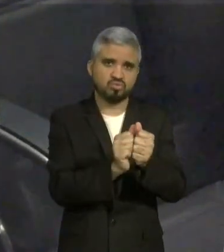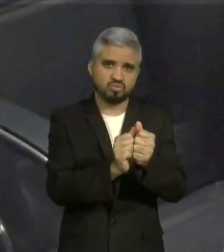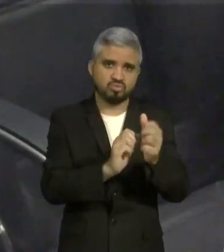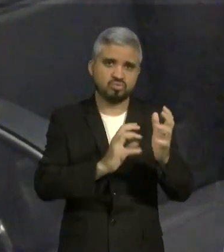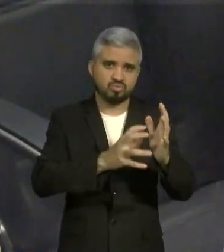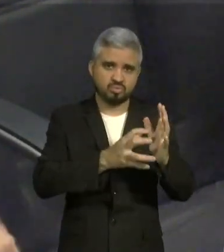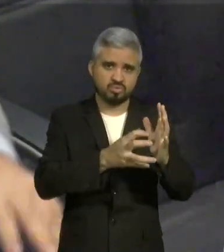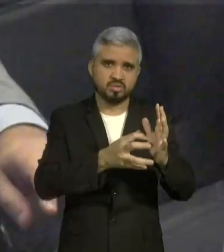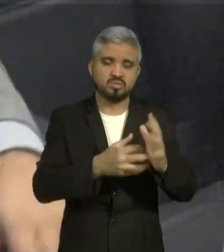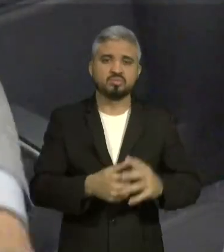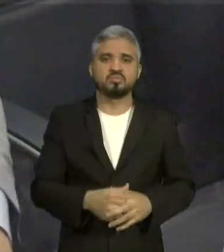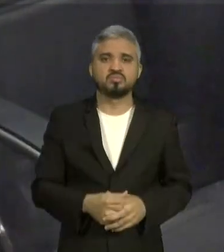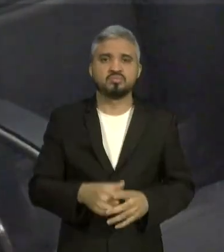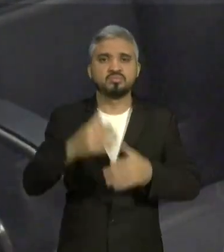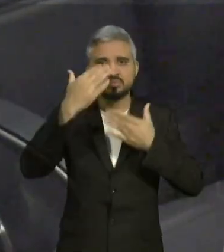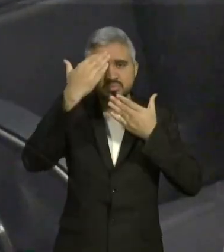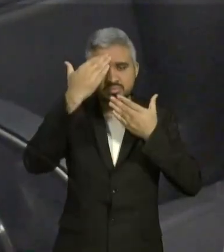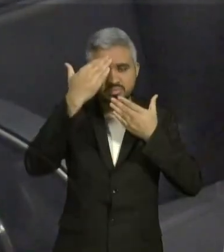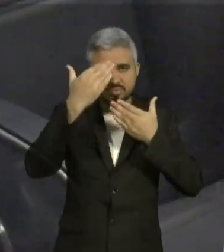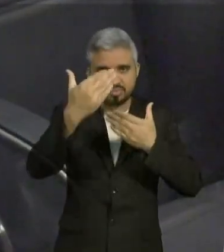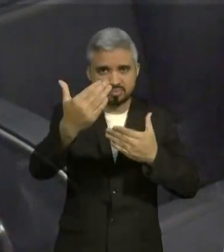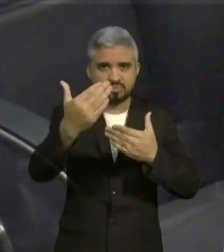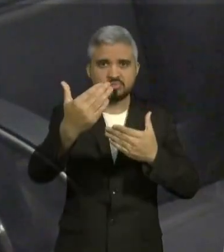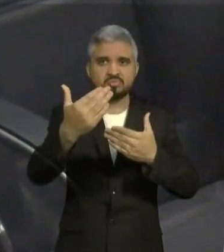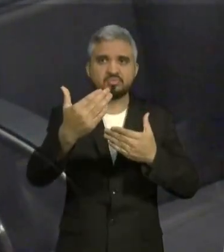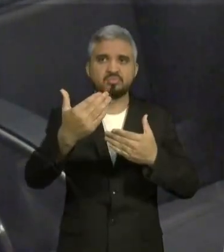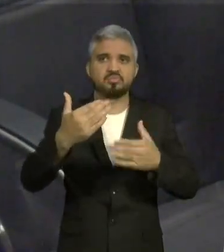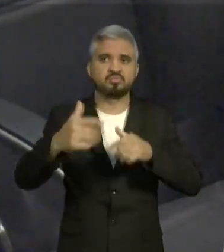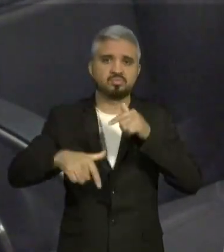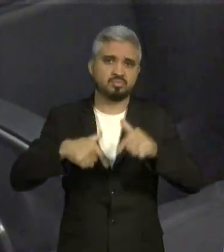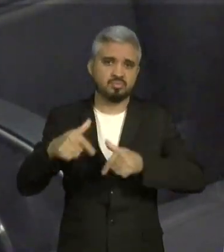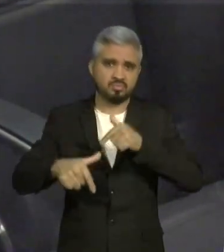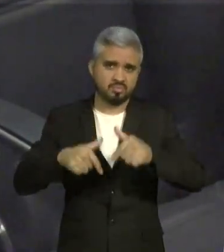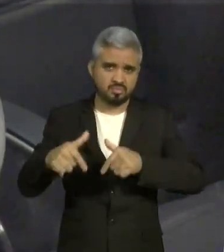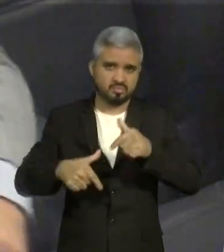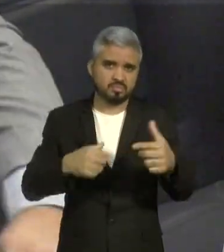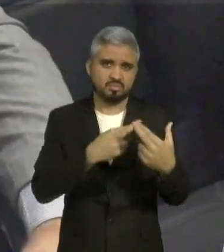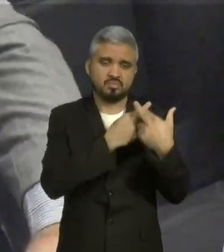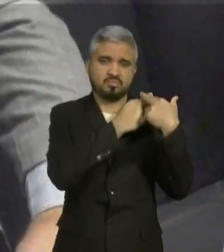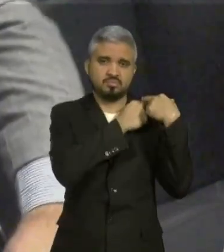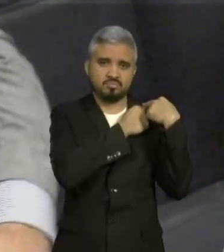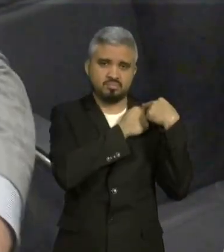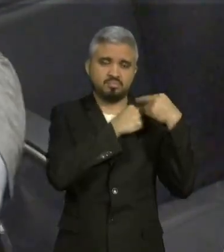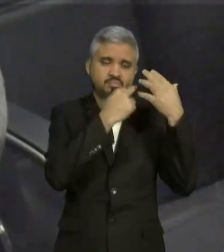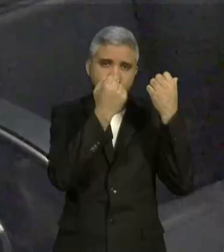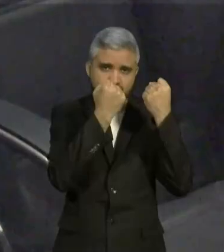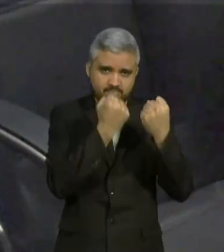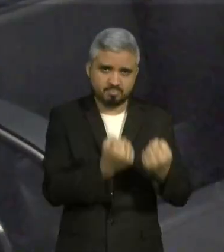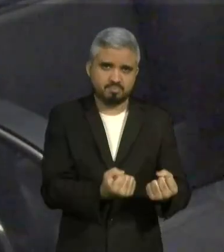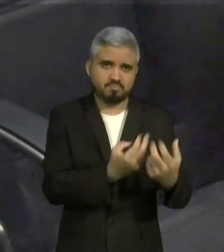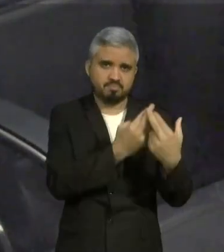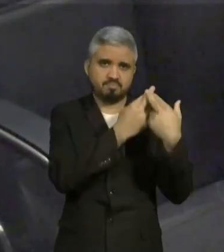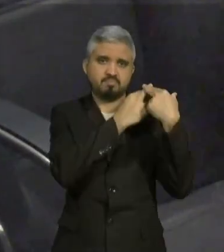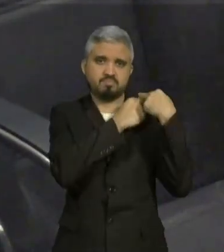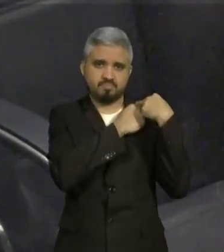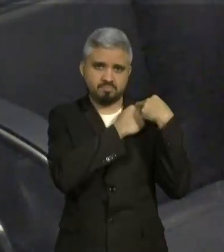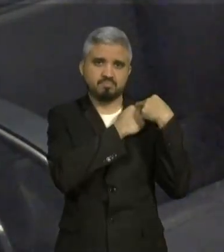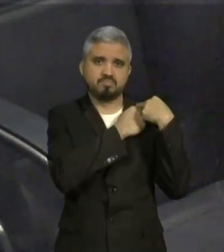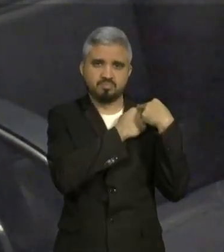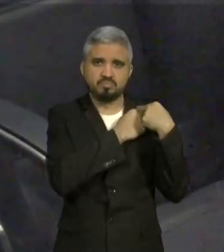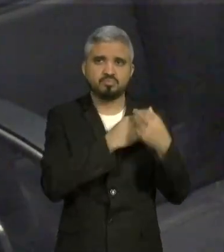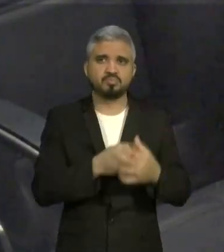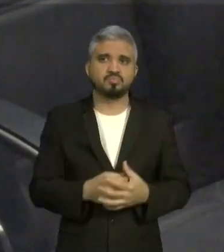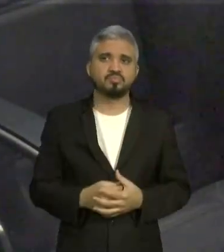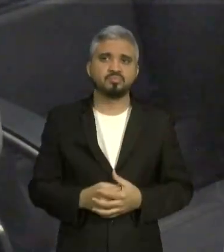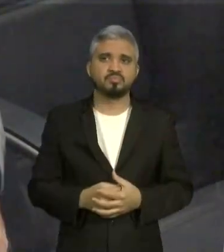agradecer, parabenizar, e o trabalho e a responsabilidade só aumentam, porque uma votação